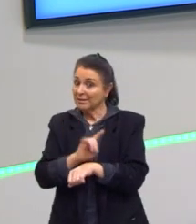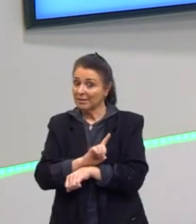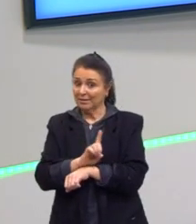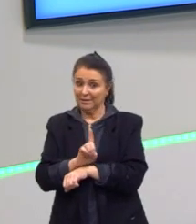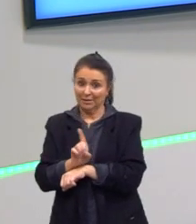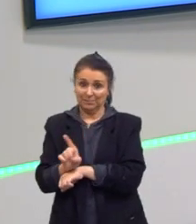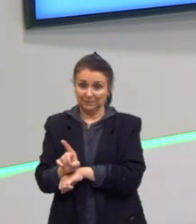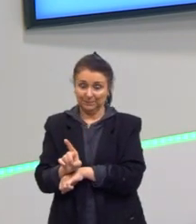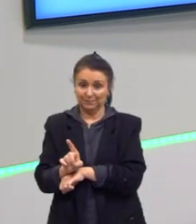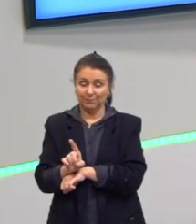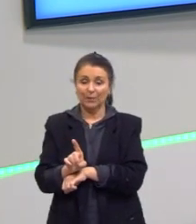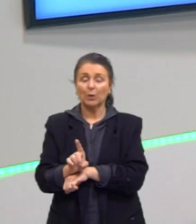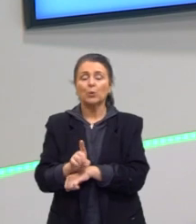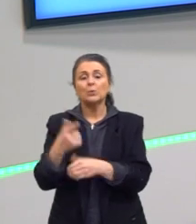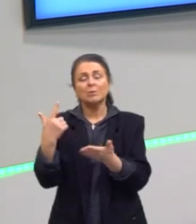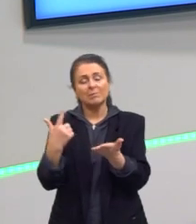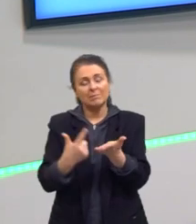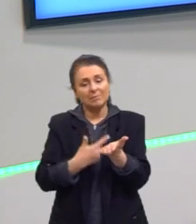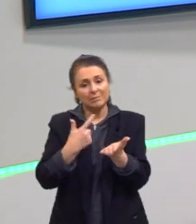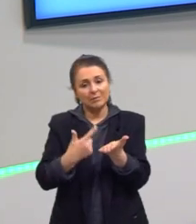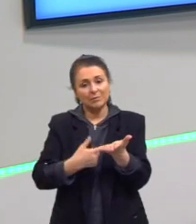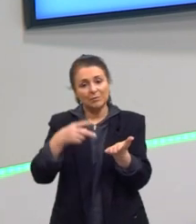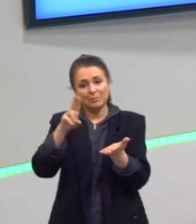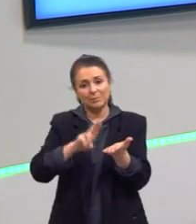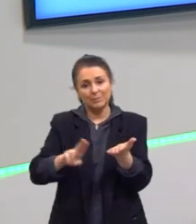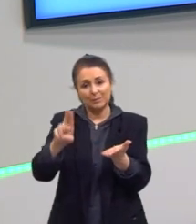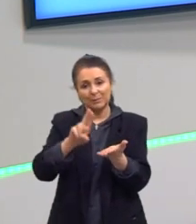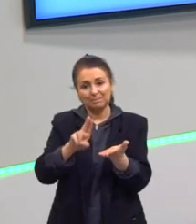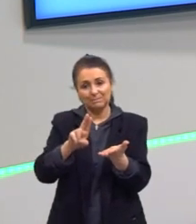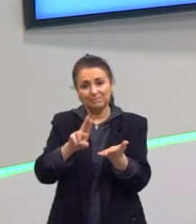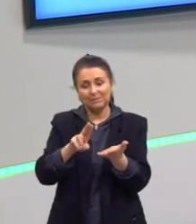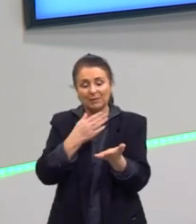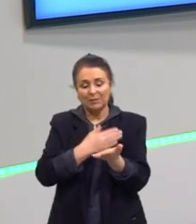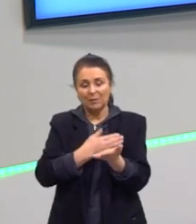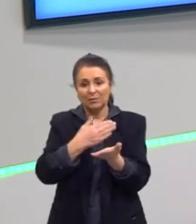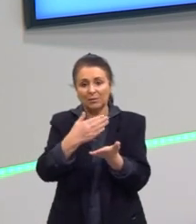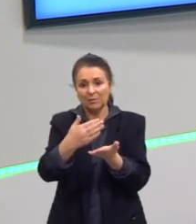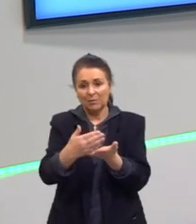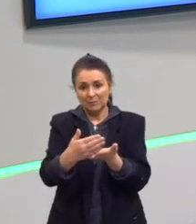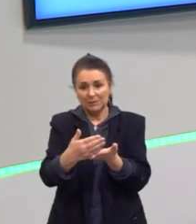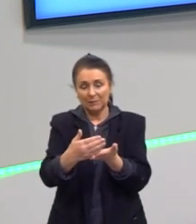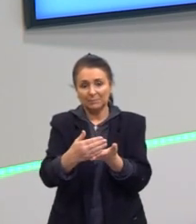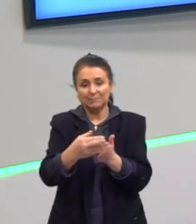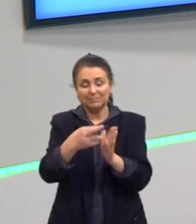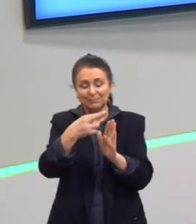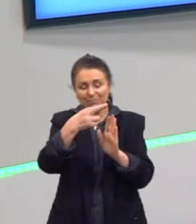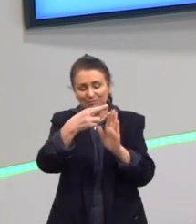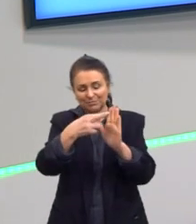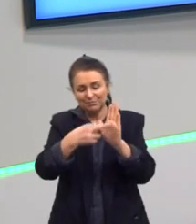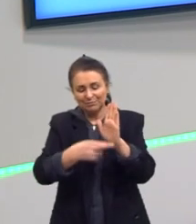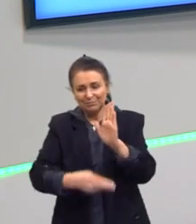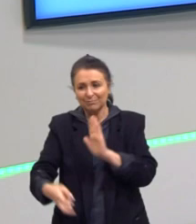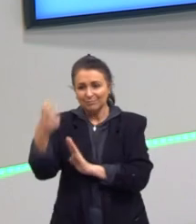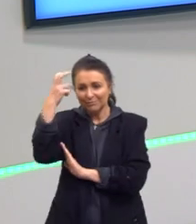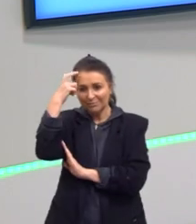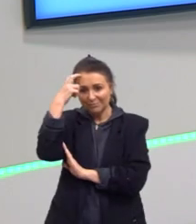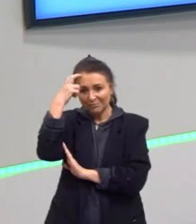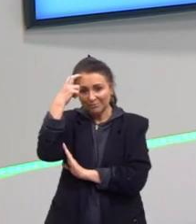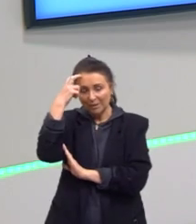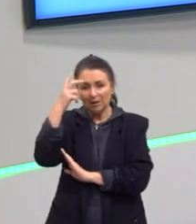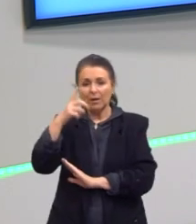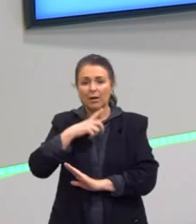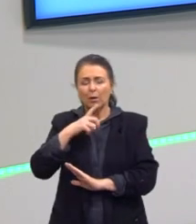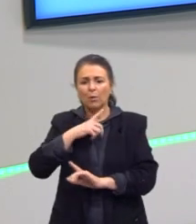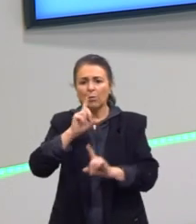que não fosse os nossos livros. A gente vai começar o nosso repertório cultural falando de algumas